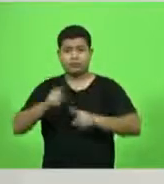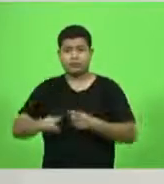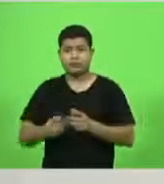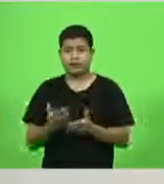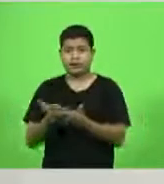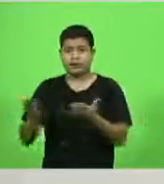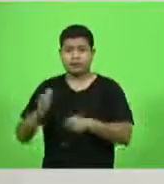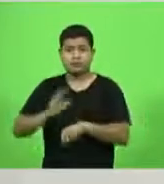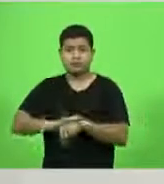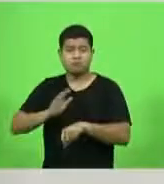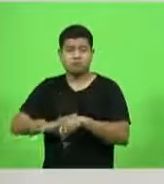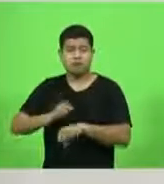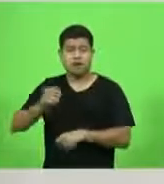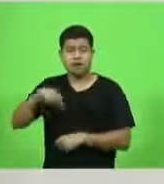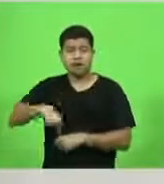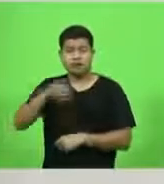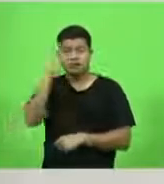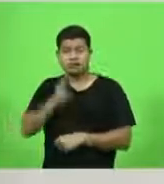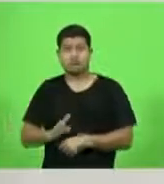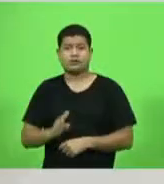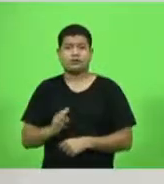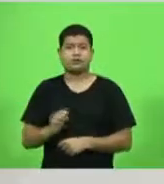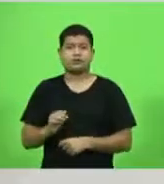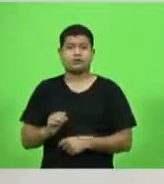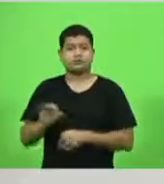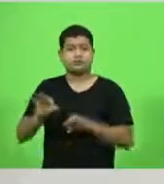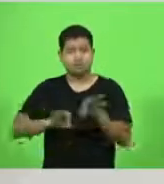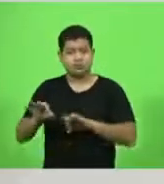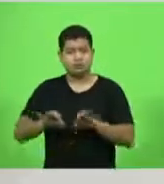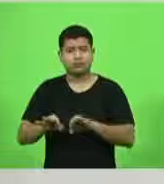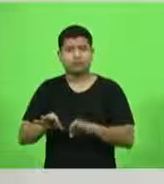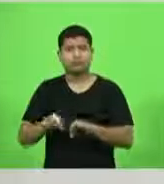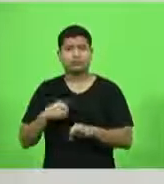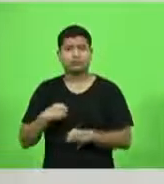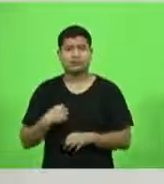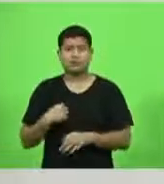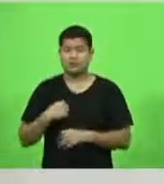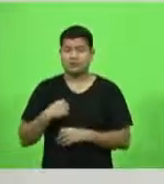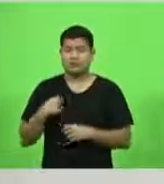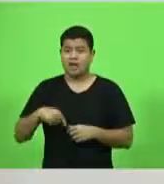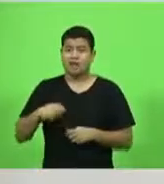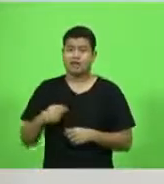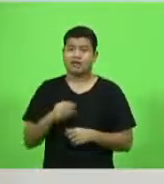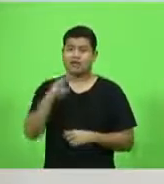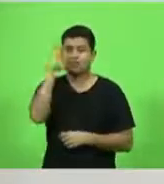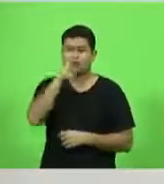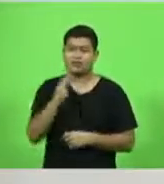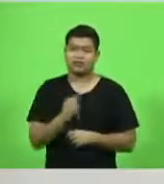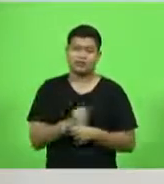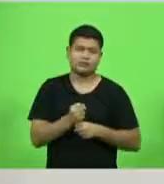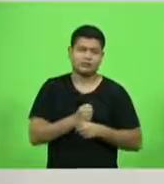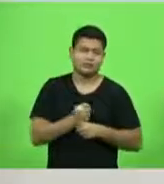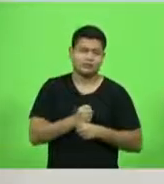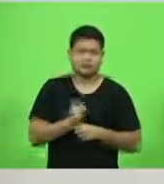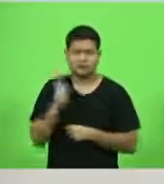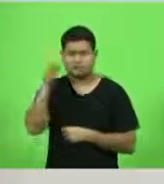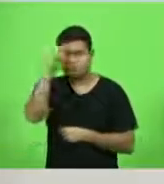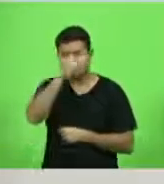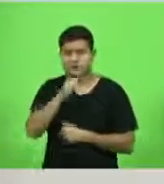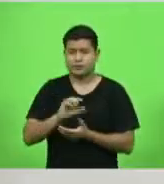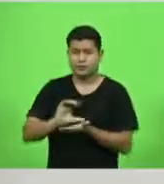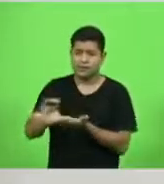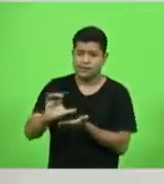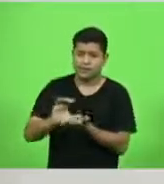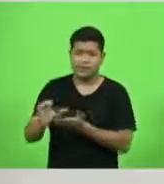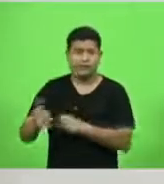e o Brasil vem há anos uma dificuldade enorme de investimentos em infraestrutura, ou